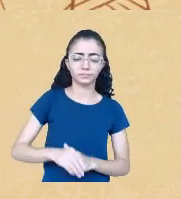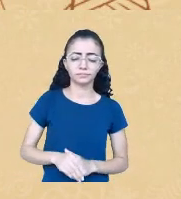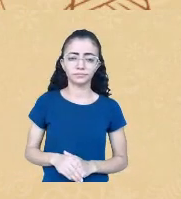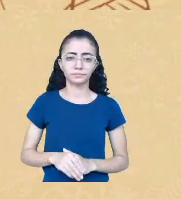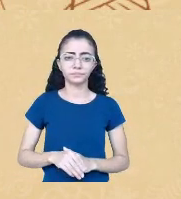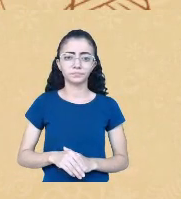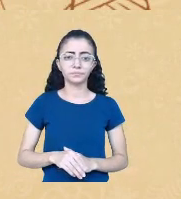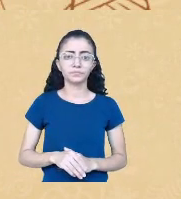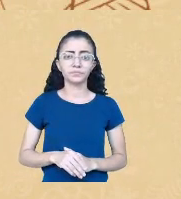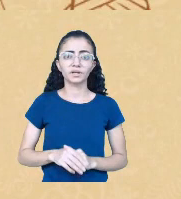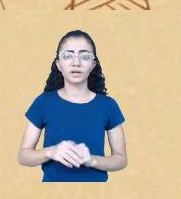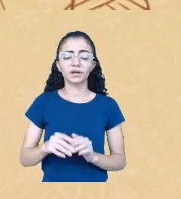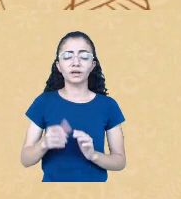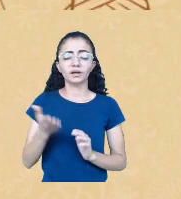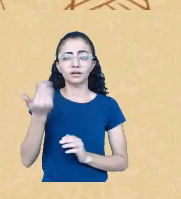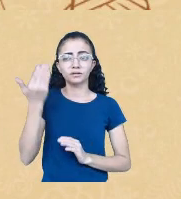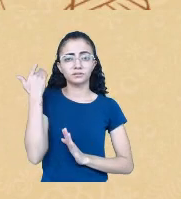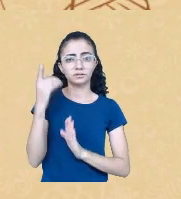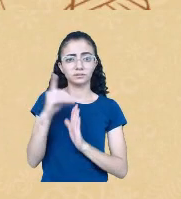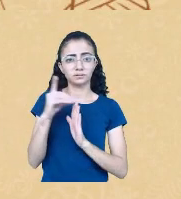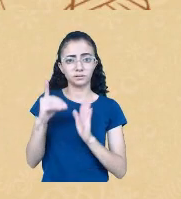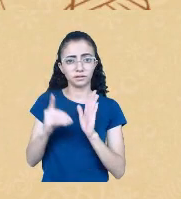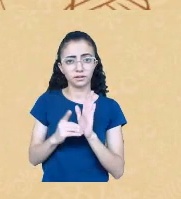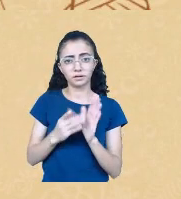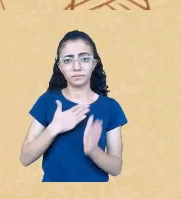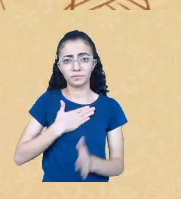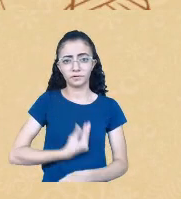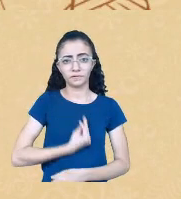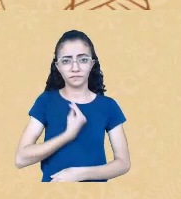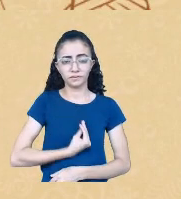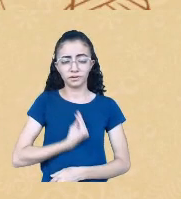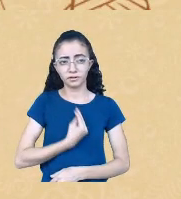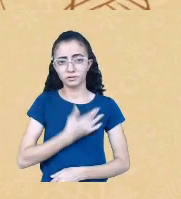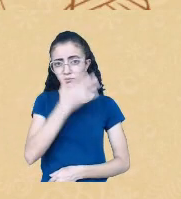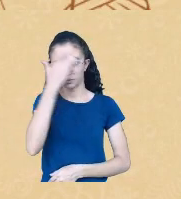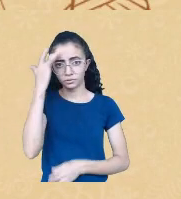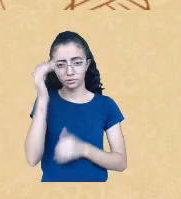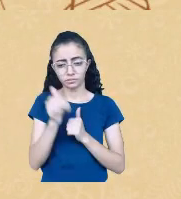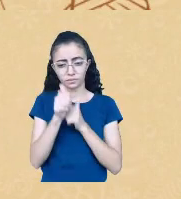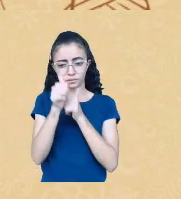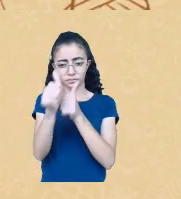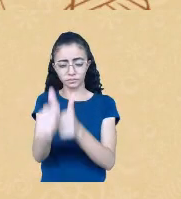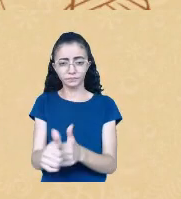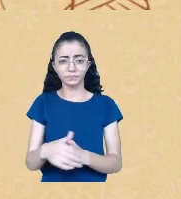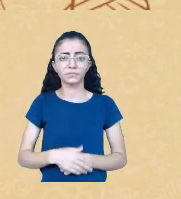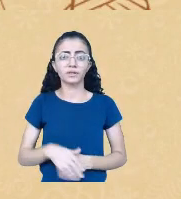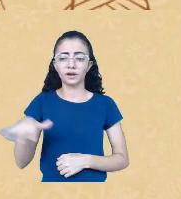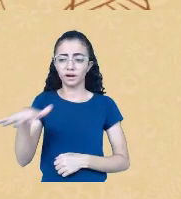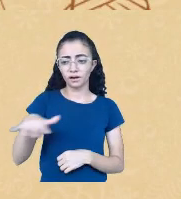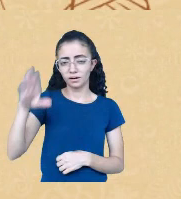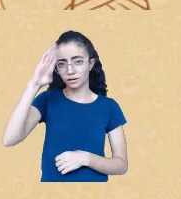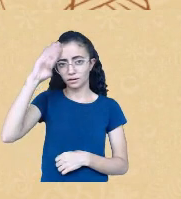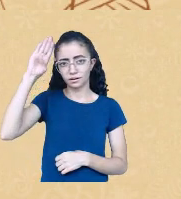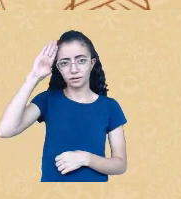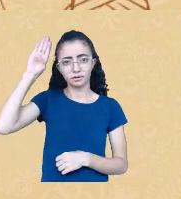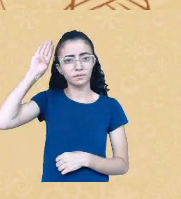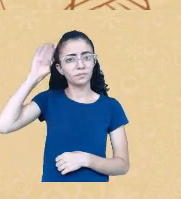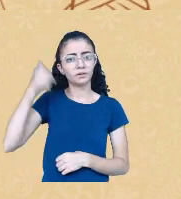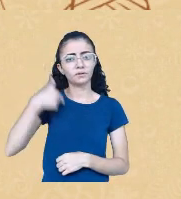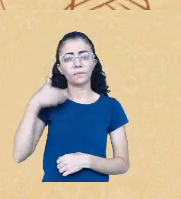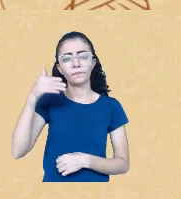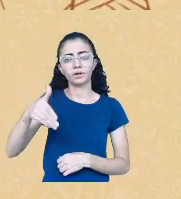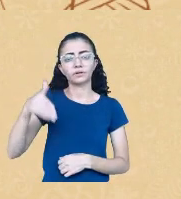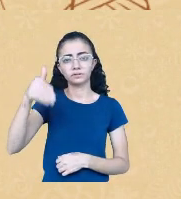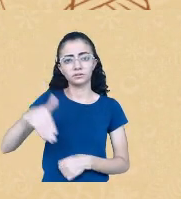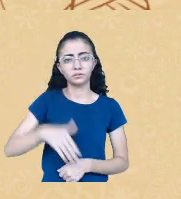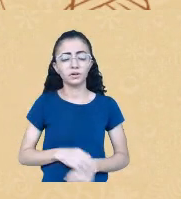vida tem acompanhado, que é tanto esse espaço acadêmico do qual faço parte quanto o espaço